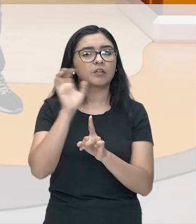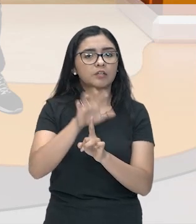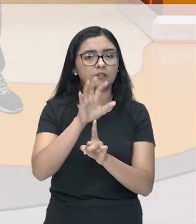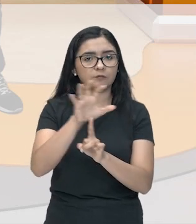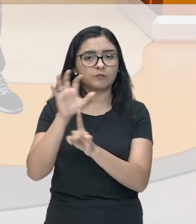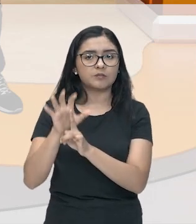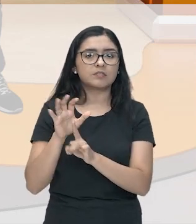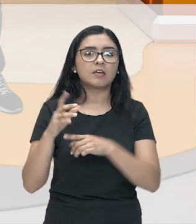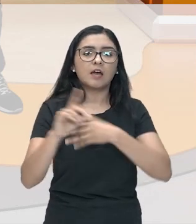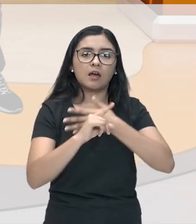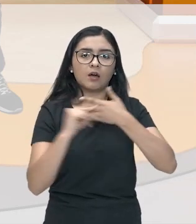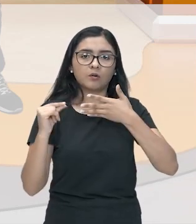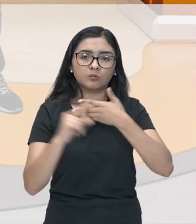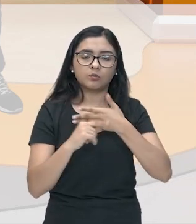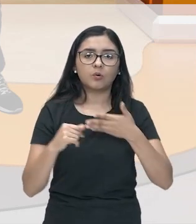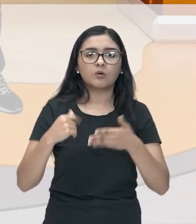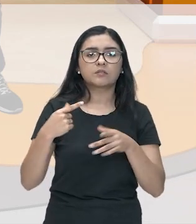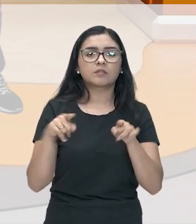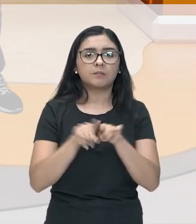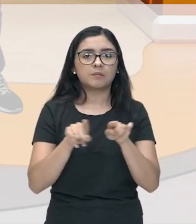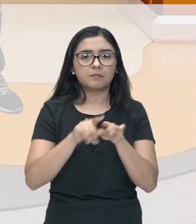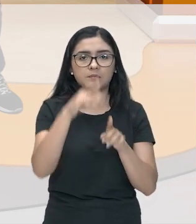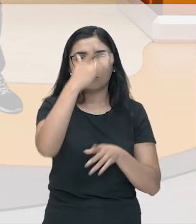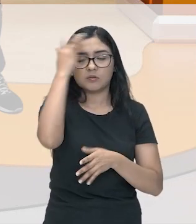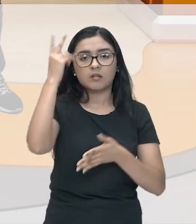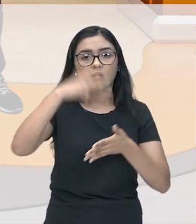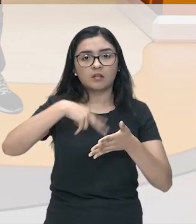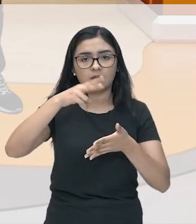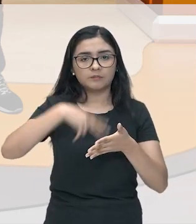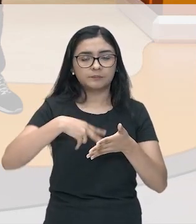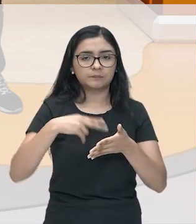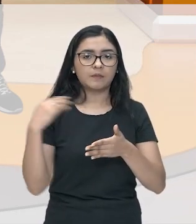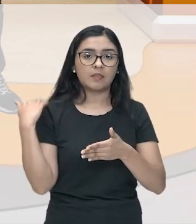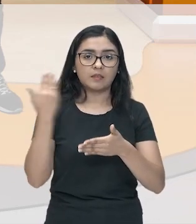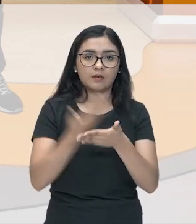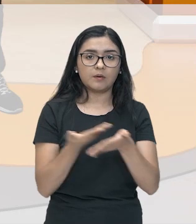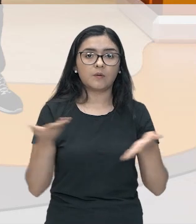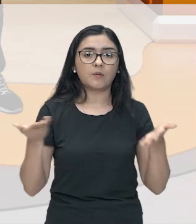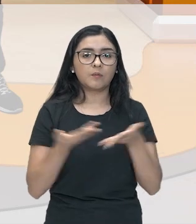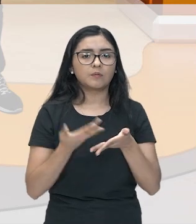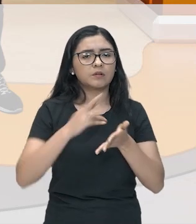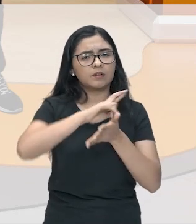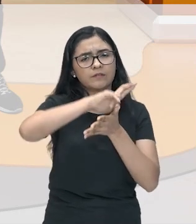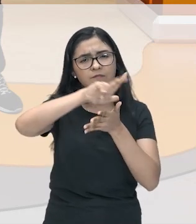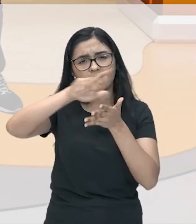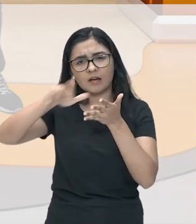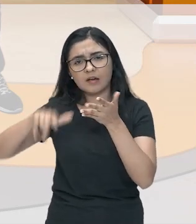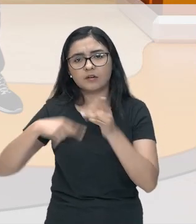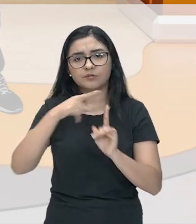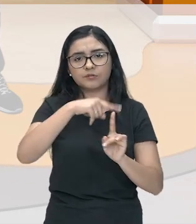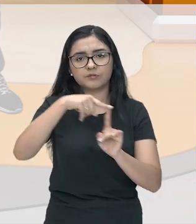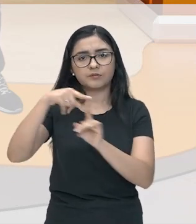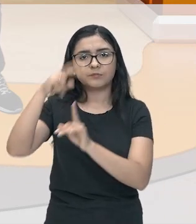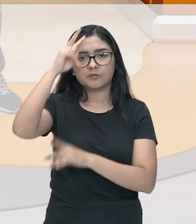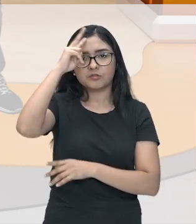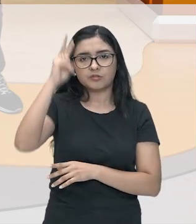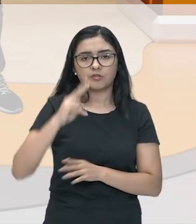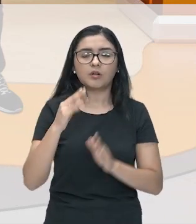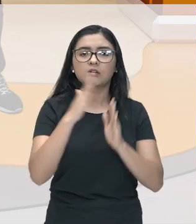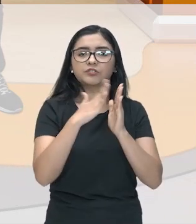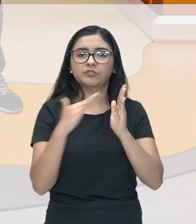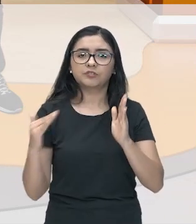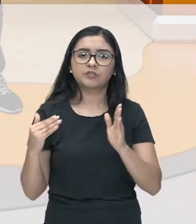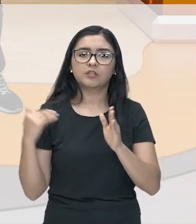escritores e leitores hoje em dia. A diversidade de histórias e estilos que